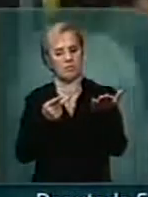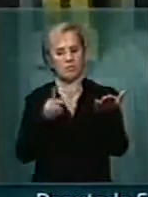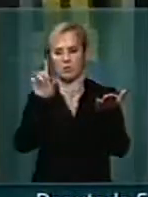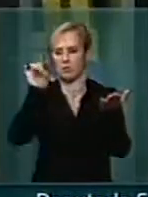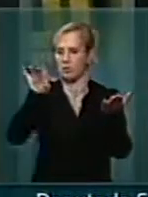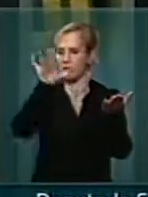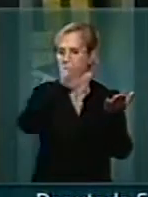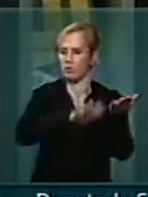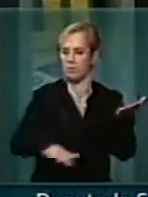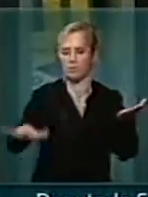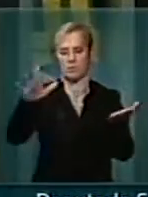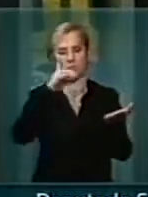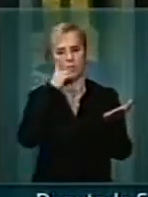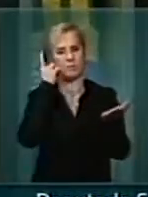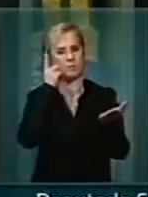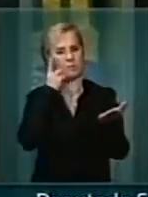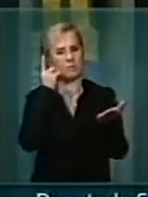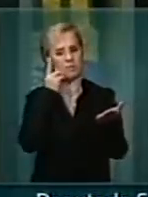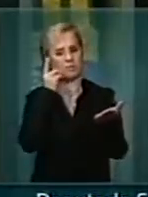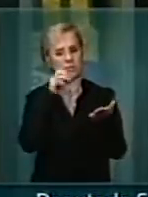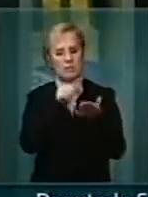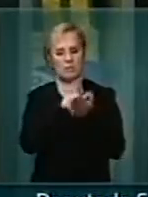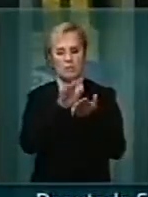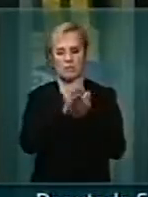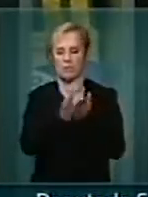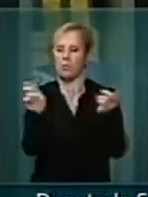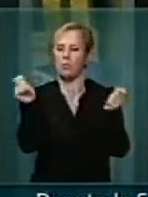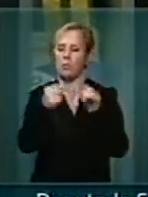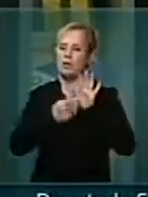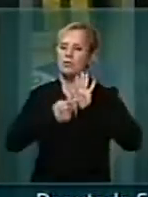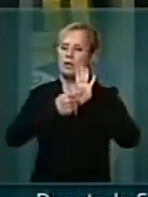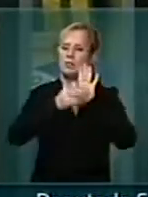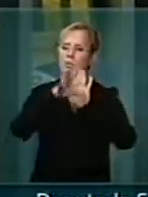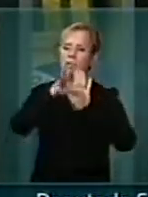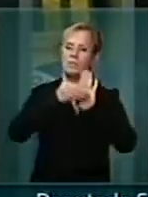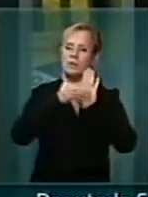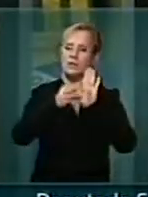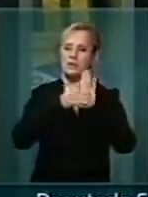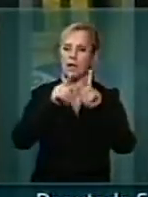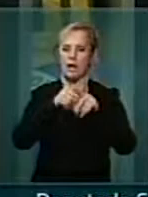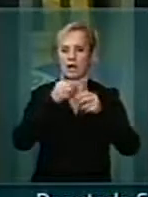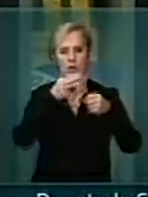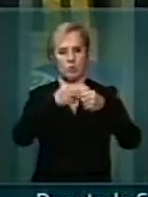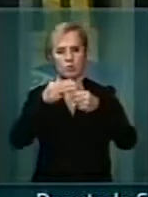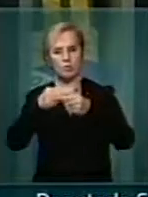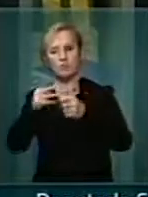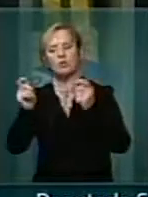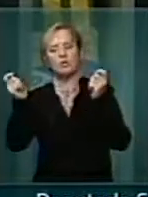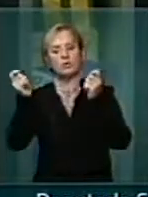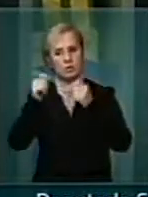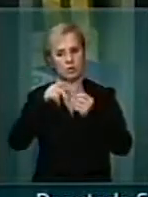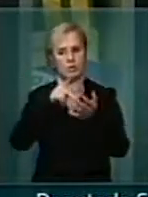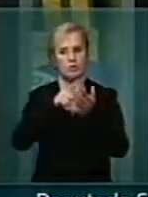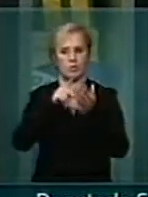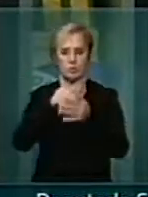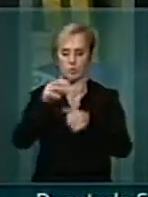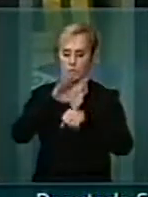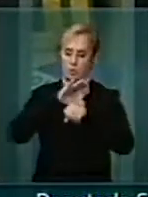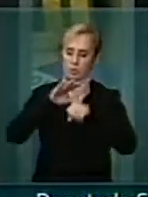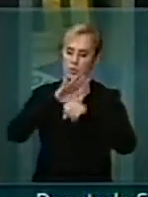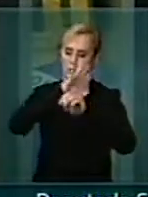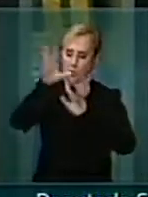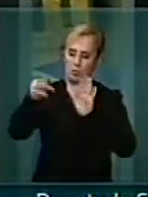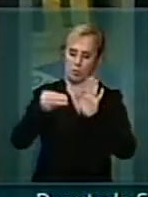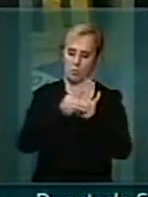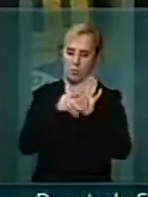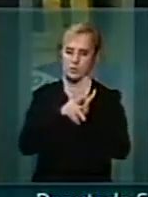parlamentar. De nós pudermos apresentar as emendas e fazermos com que os municípios brasileiros possam constitucionalmente fazer parte